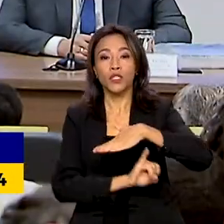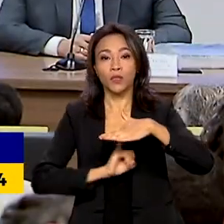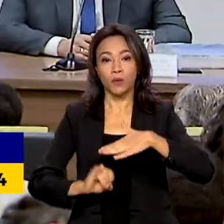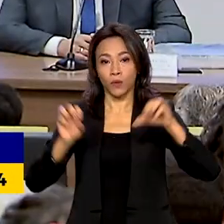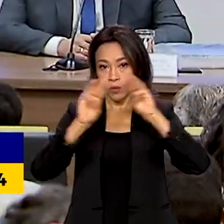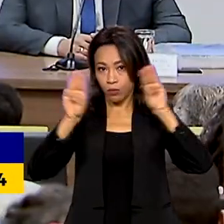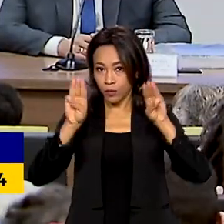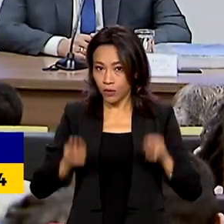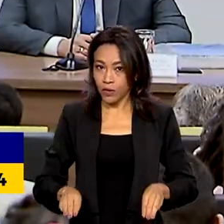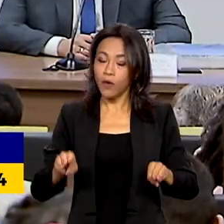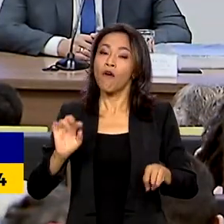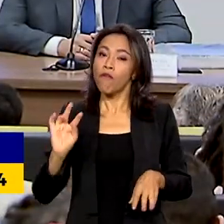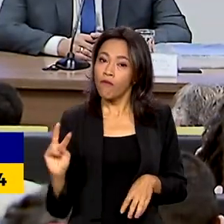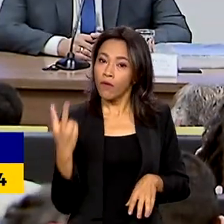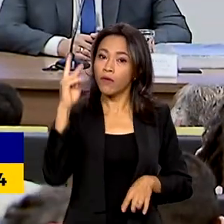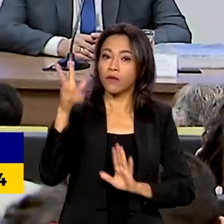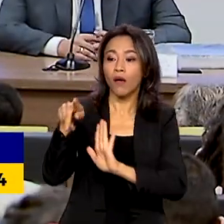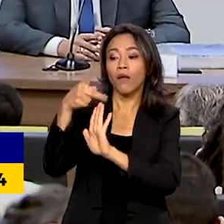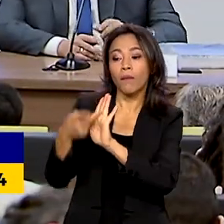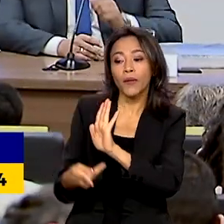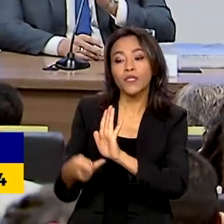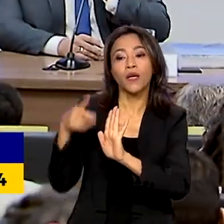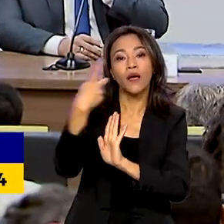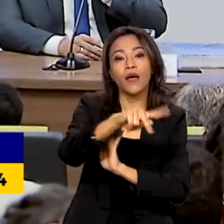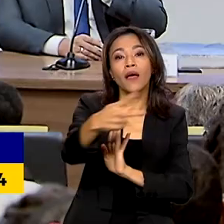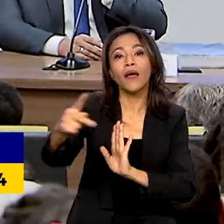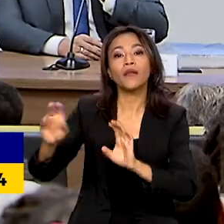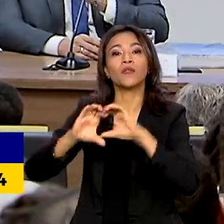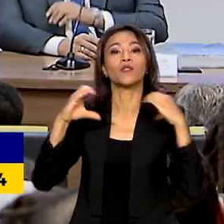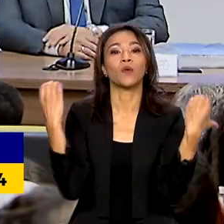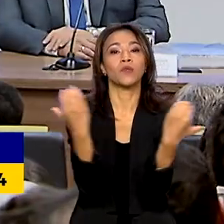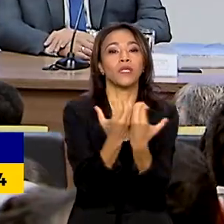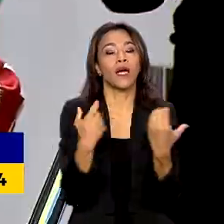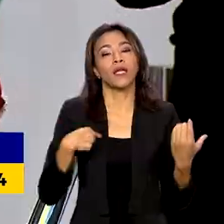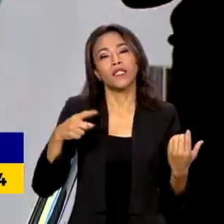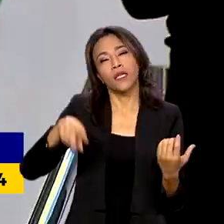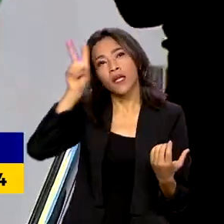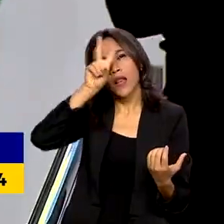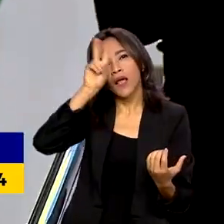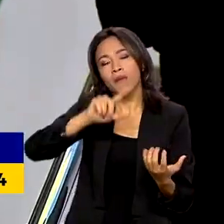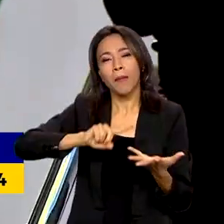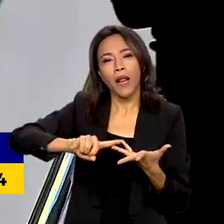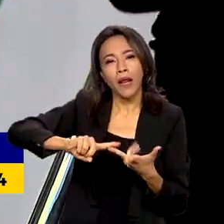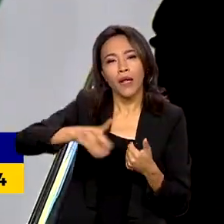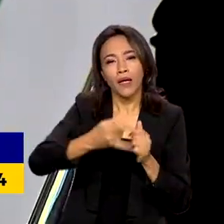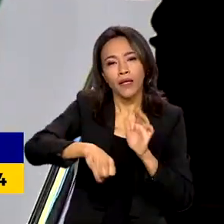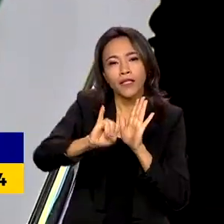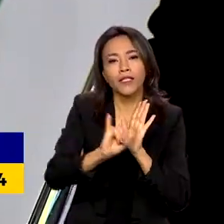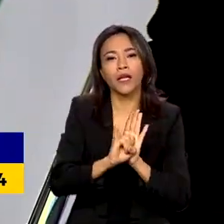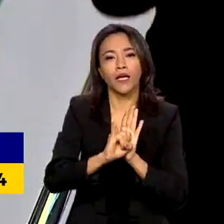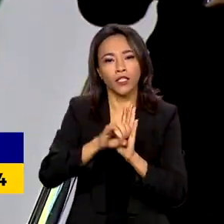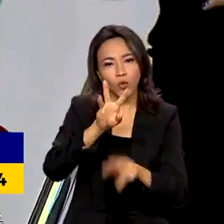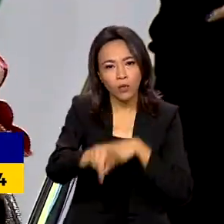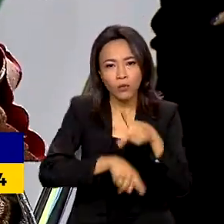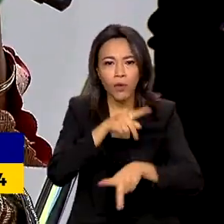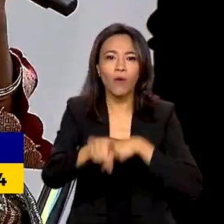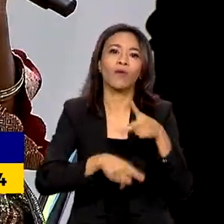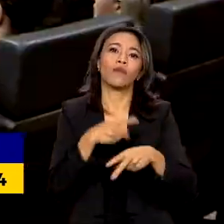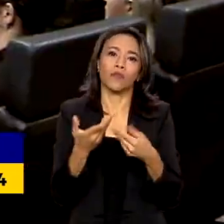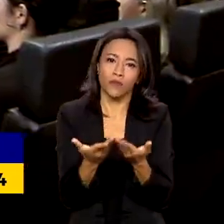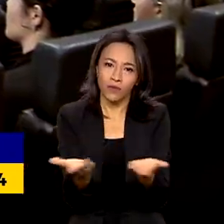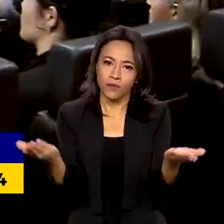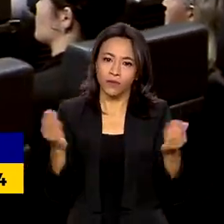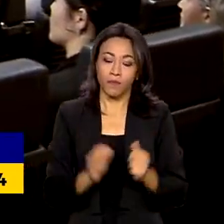valorizar projetos populares que resgatam a identidade de povos por meio de patrimônio material e imaterial.